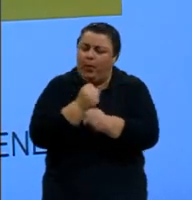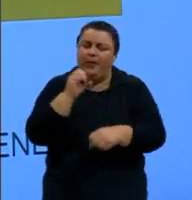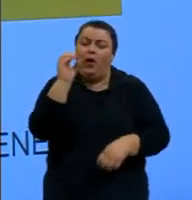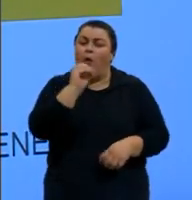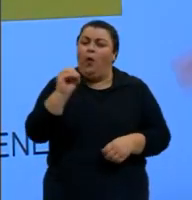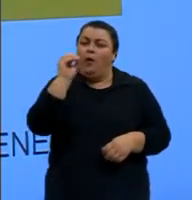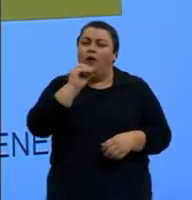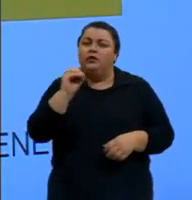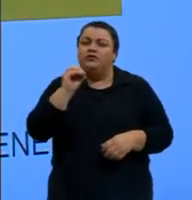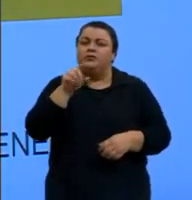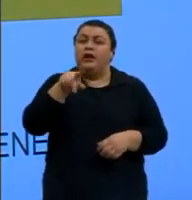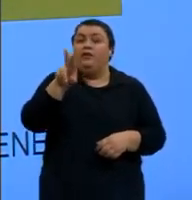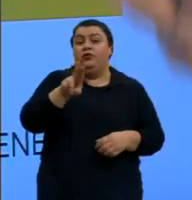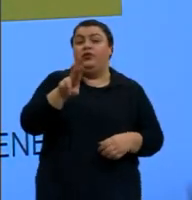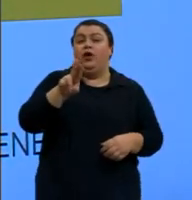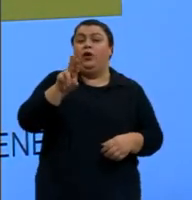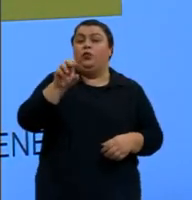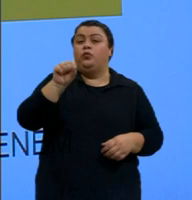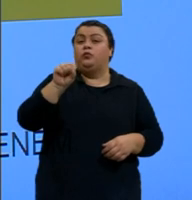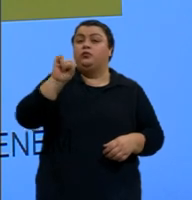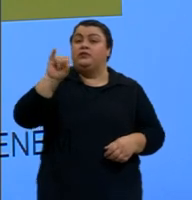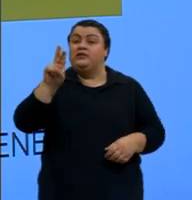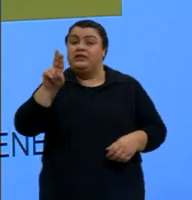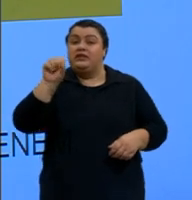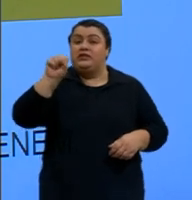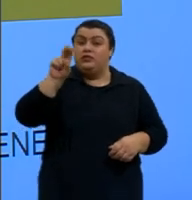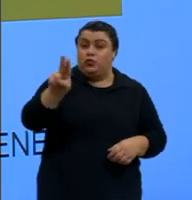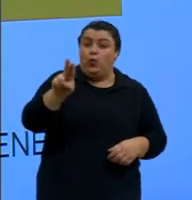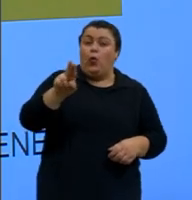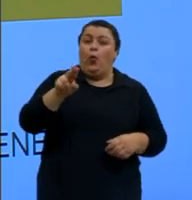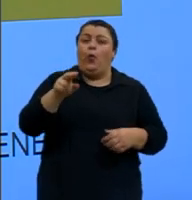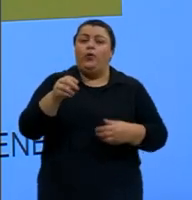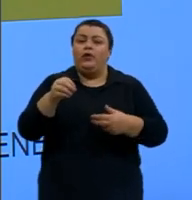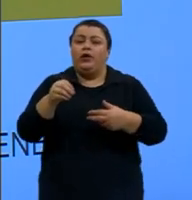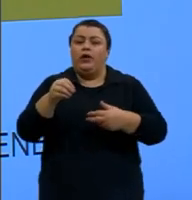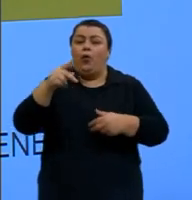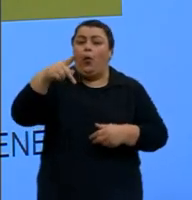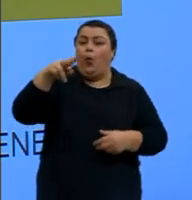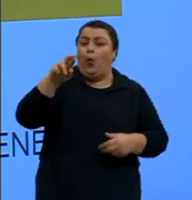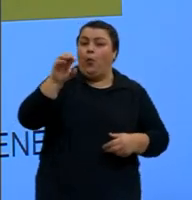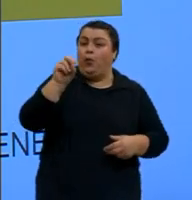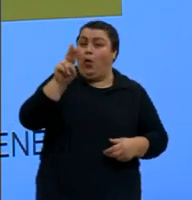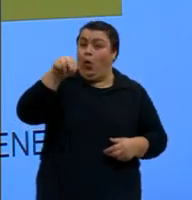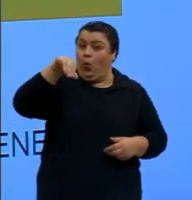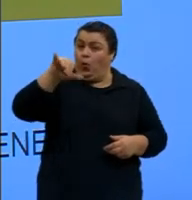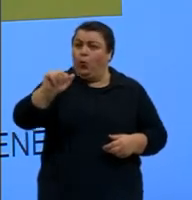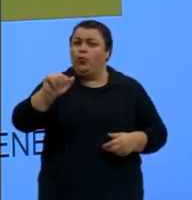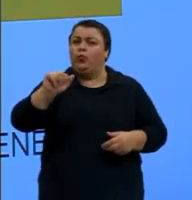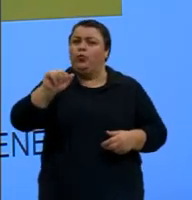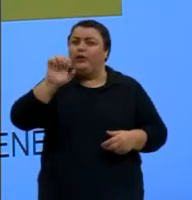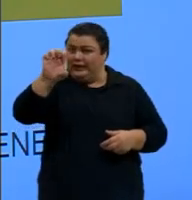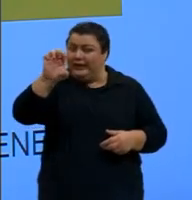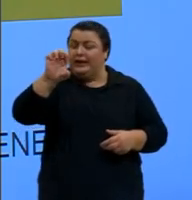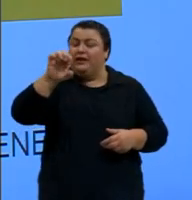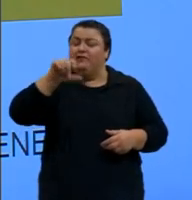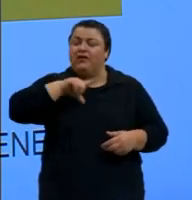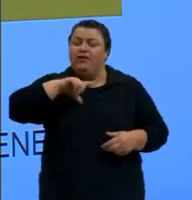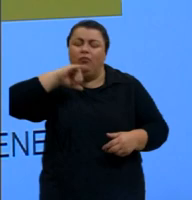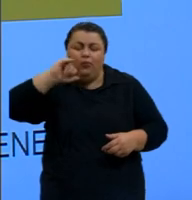através do SISU, através do ProUni, você terá várias possibilidades no ensino superior. Ok? Então, combinado,